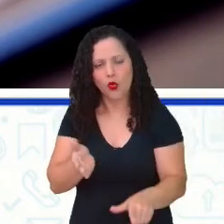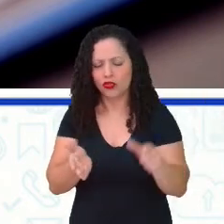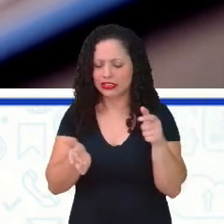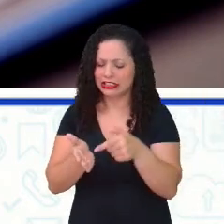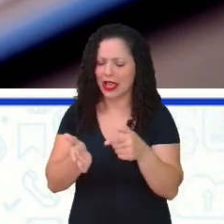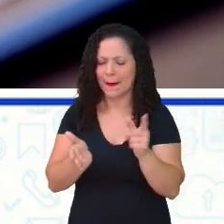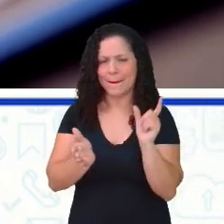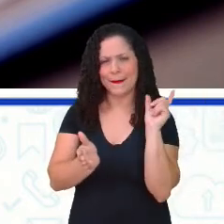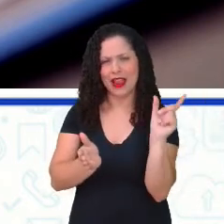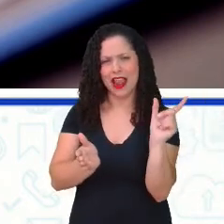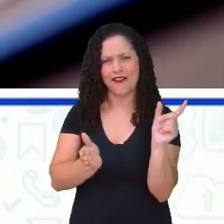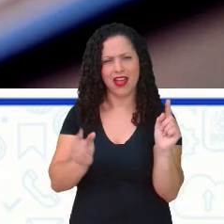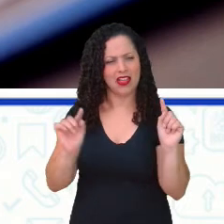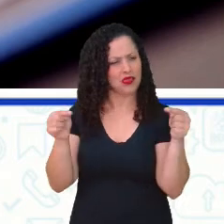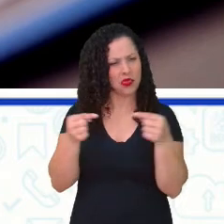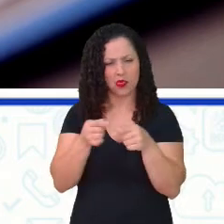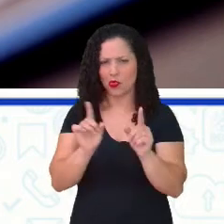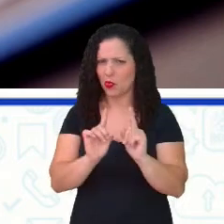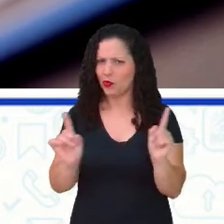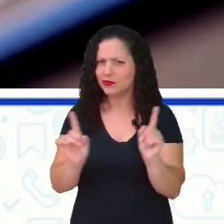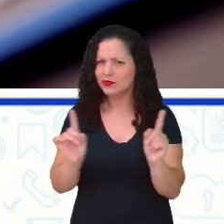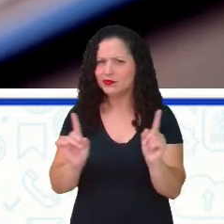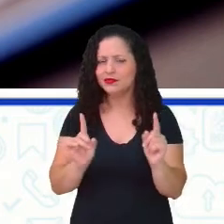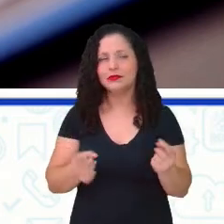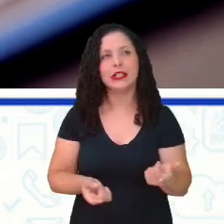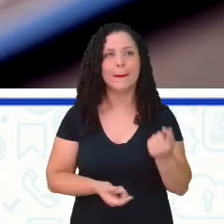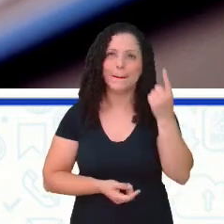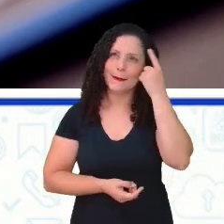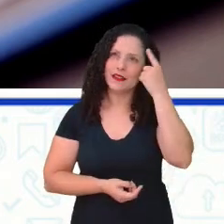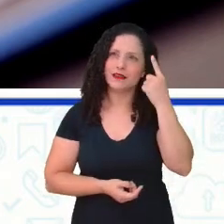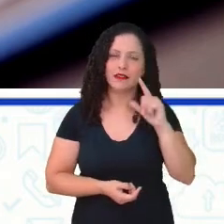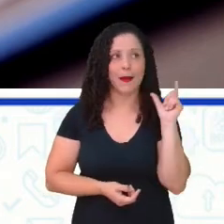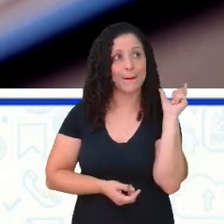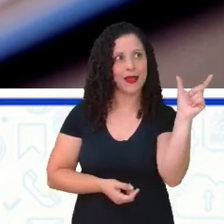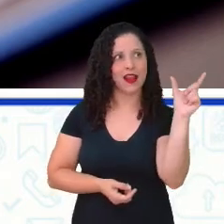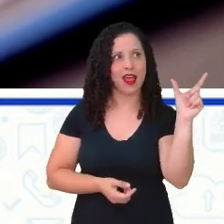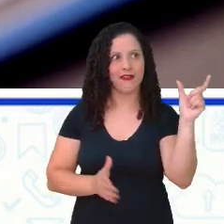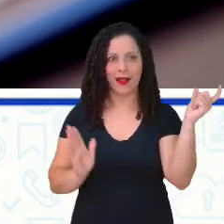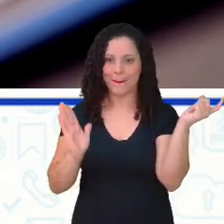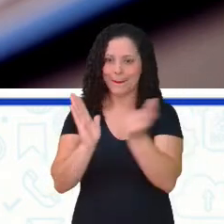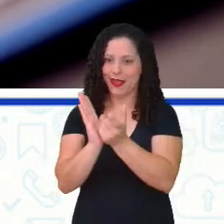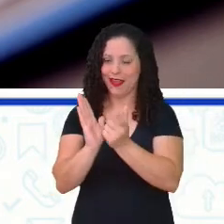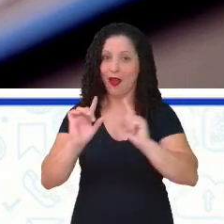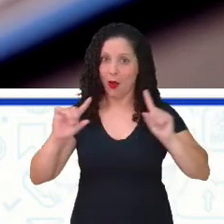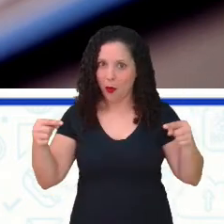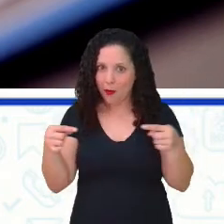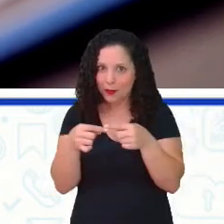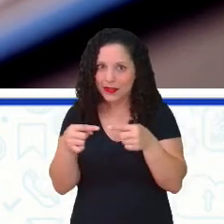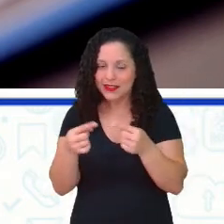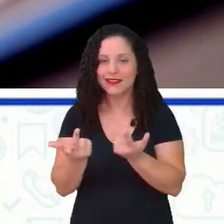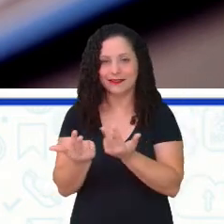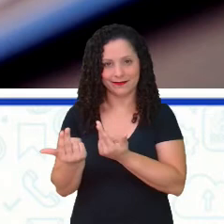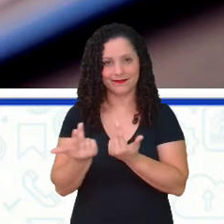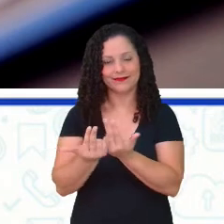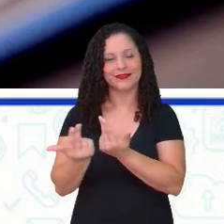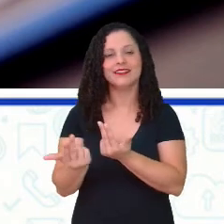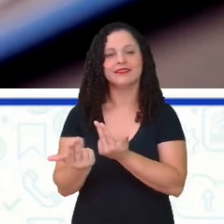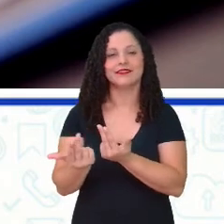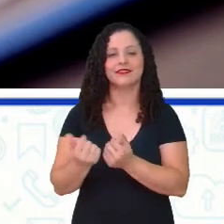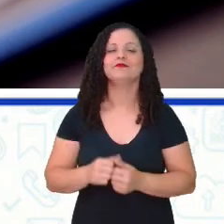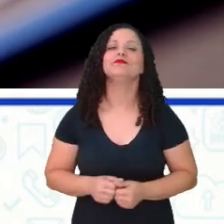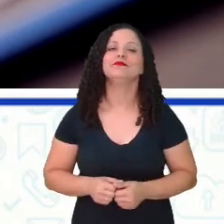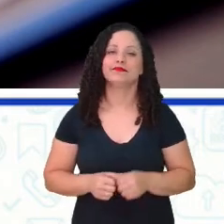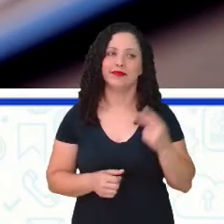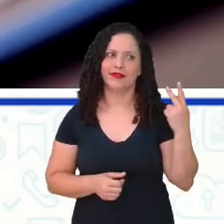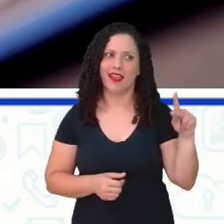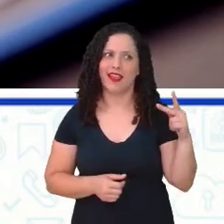se encaixando, você procura outra palavra, né? Que seja, que tenha semelhança, que seja sinônima